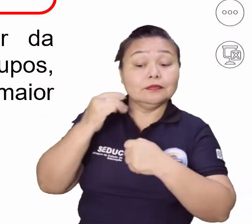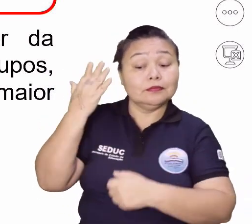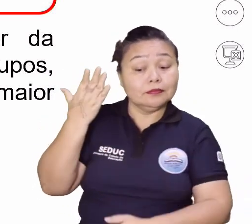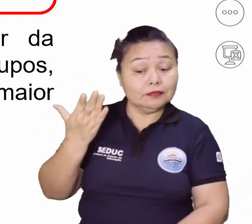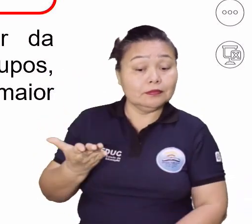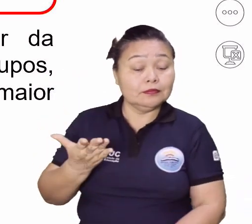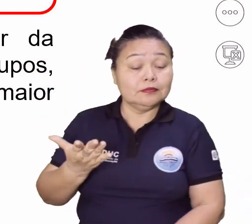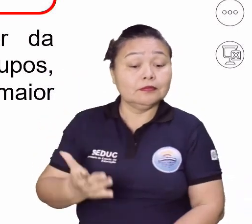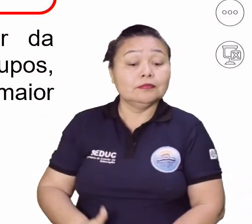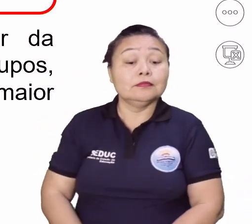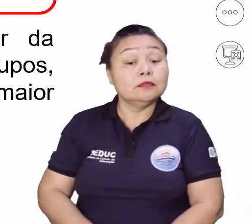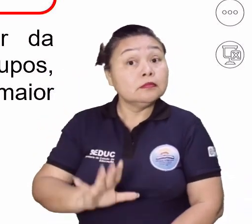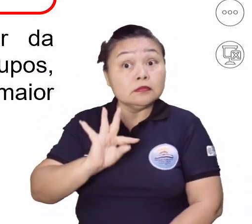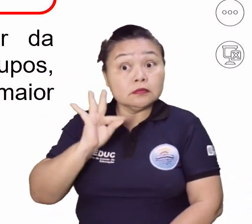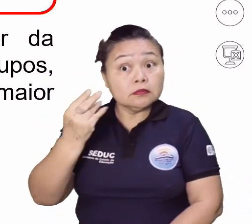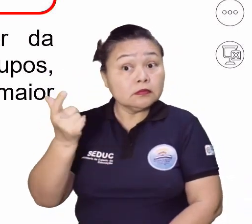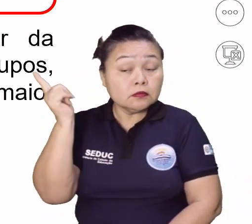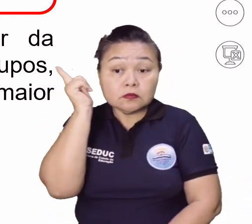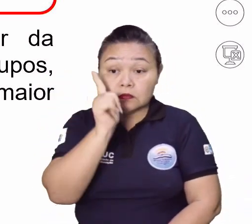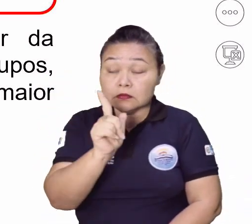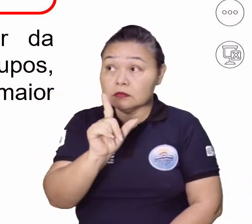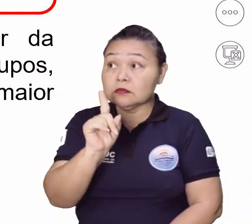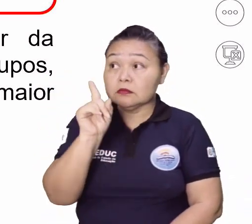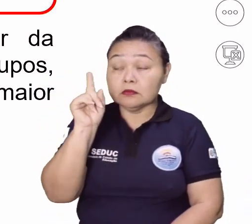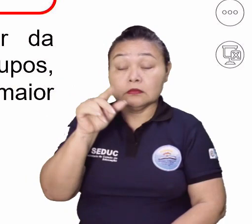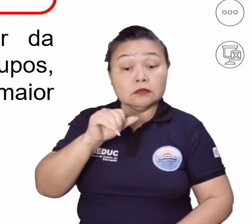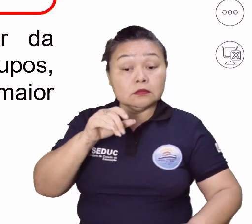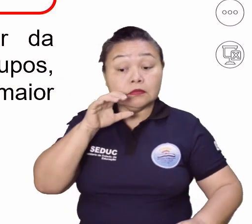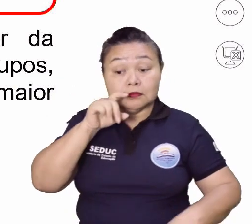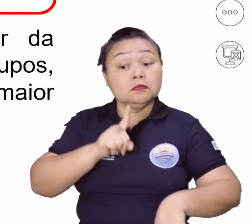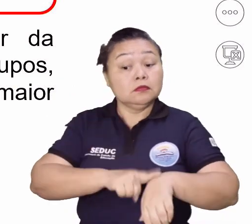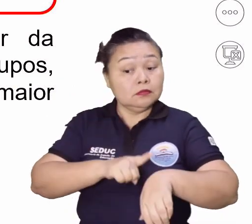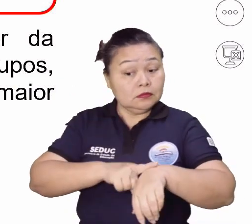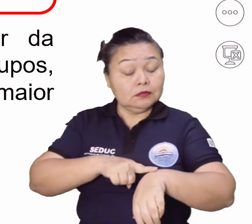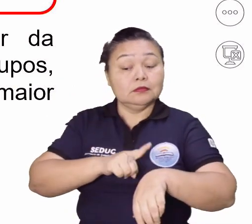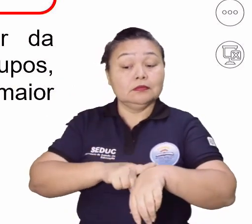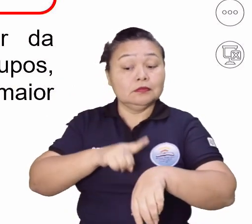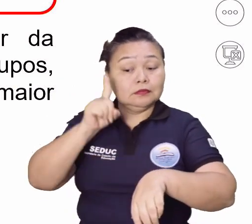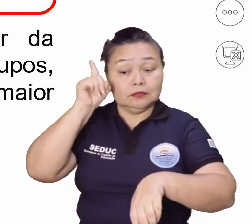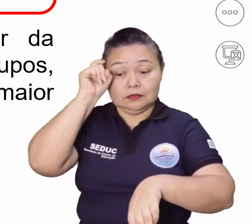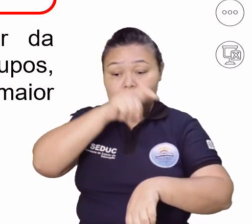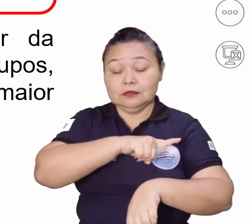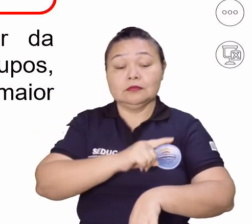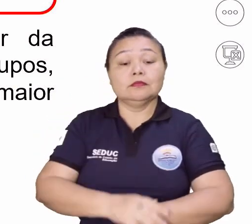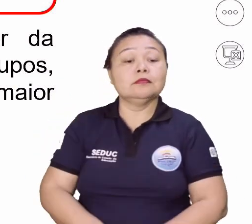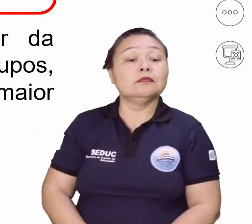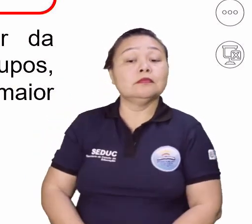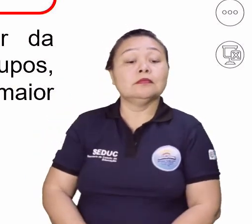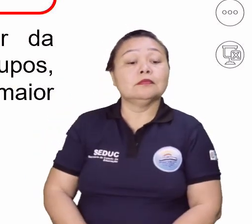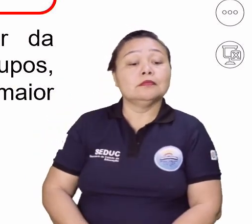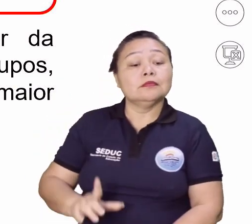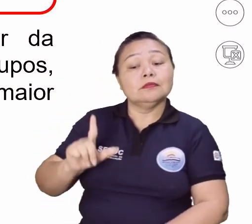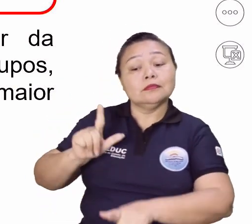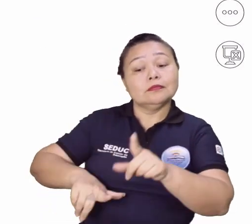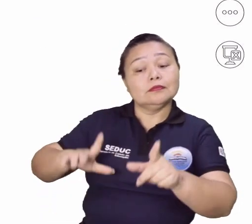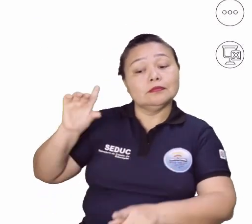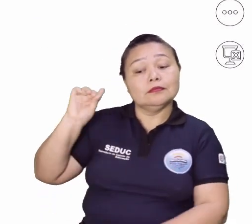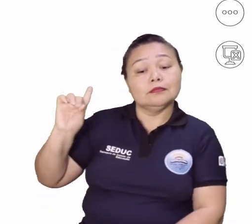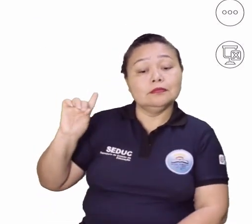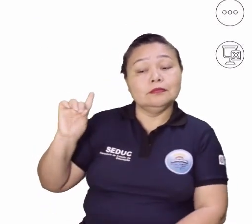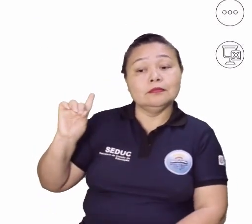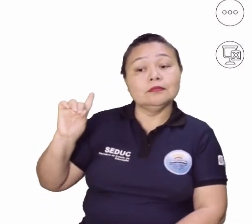forma. Porque nem todo mundo conseguia, gente. O negócio era ralado, viu? Vamos lá. Letra D, então, né?